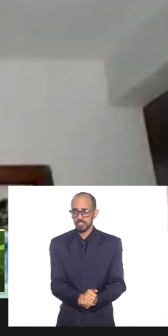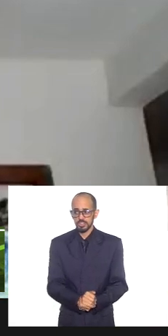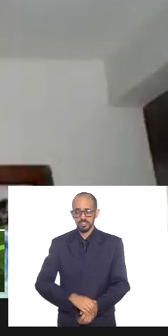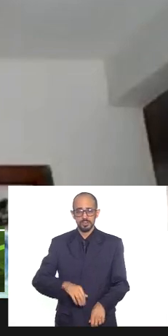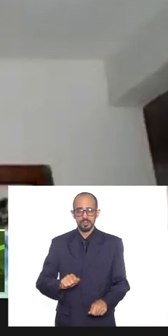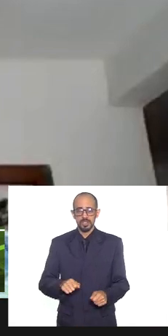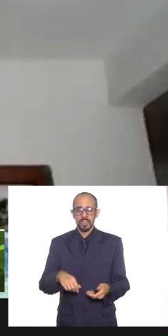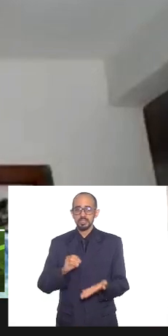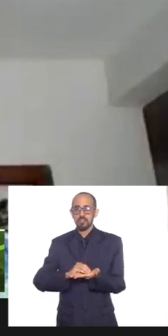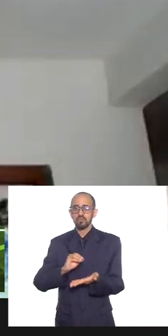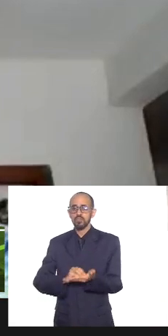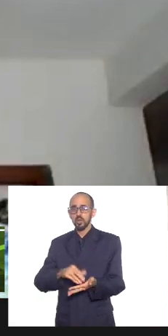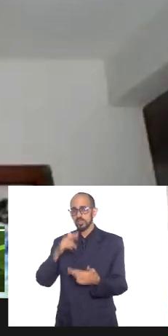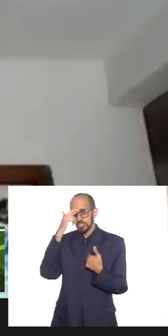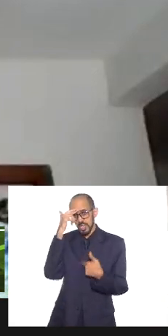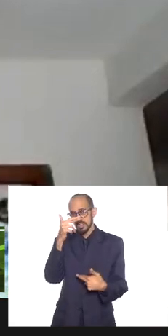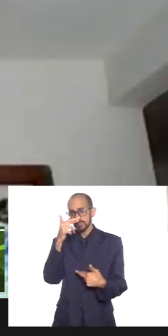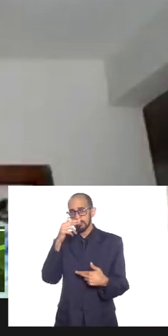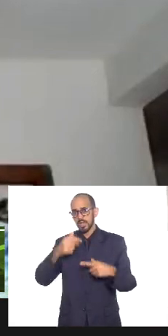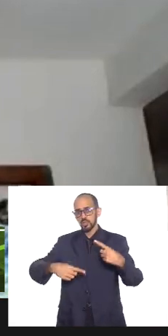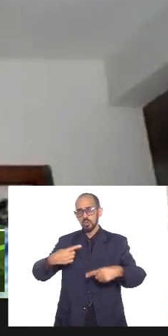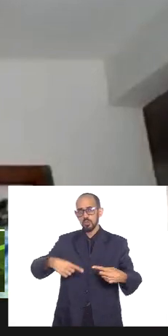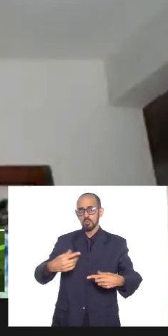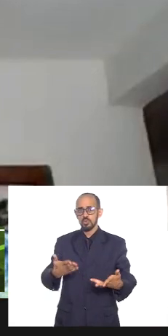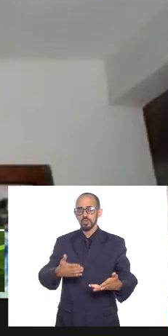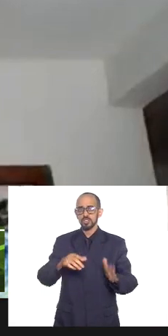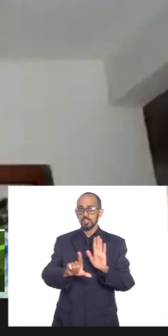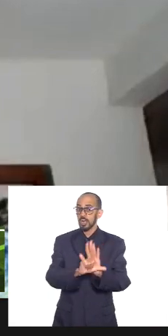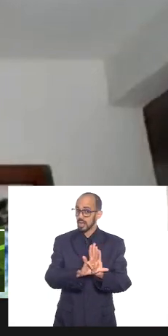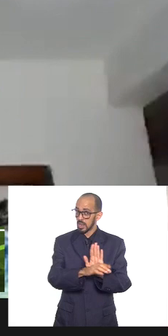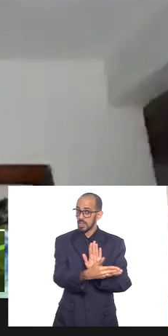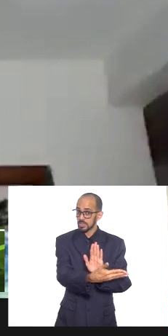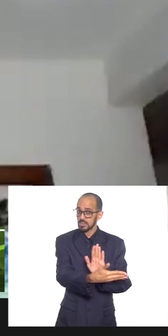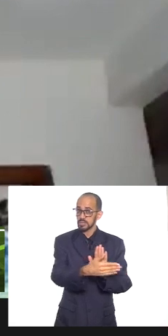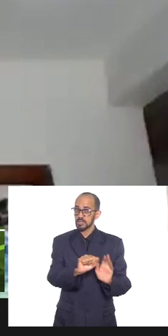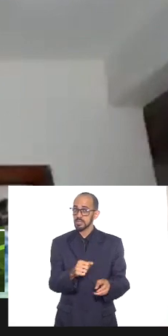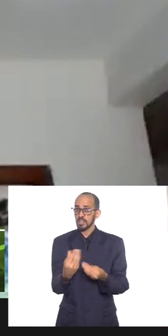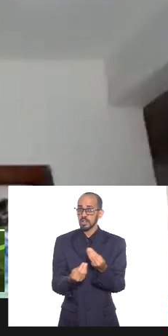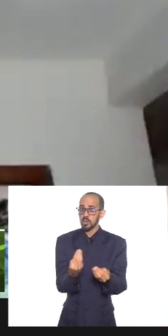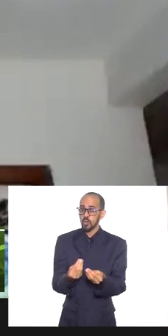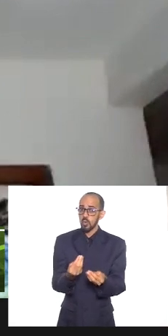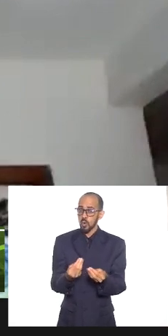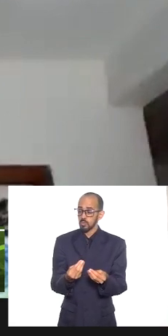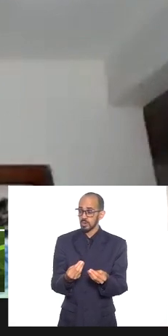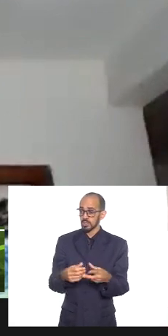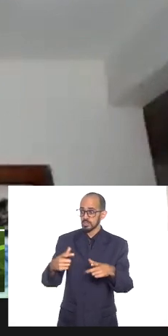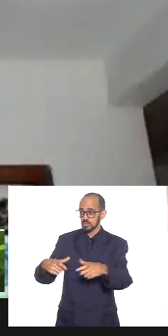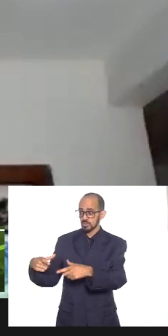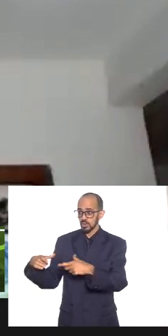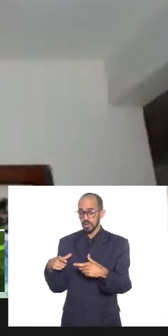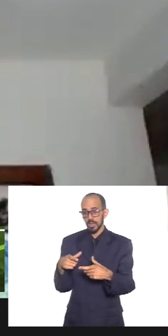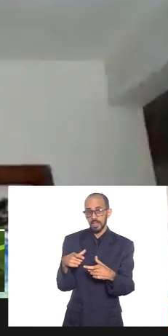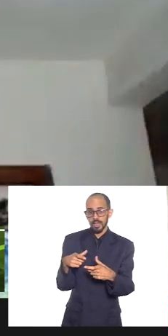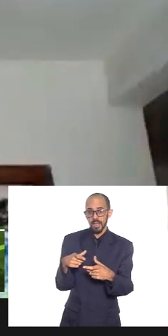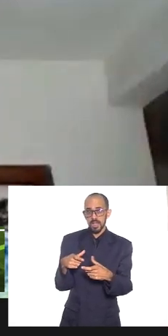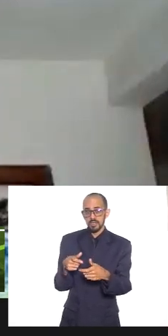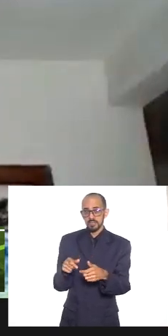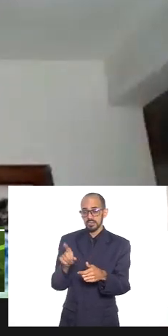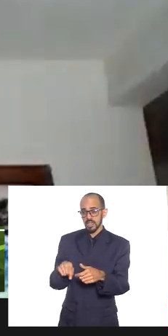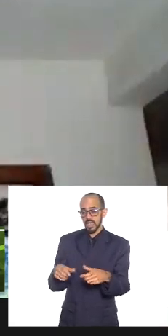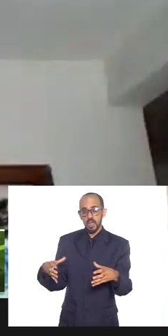nossos territórios nossos locais de origem se tornaram rincões de pobreza de falta de